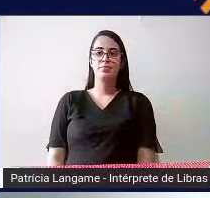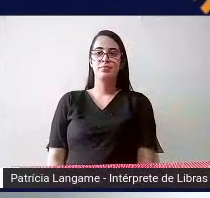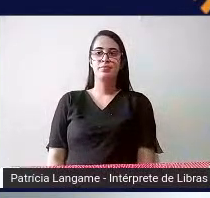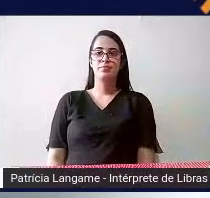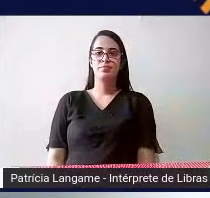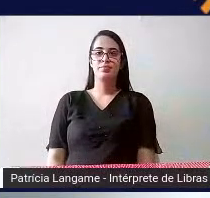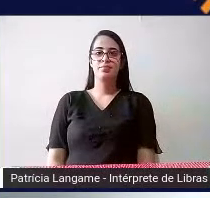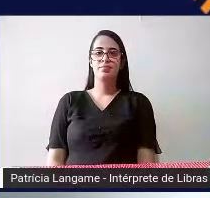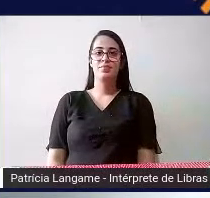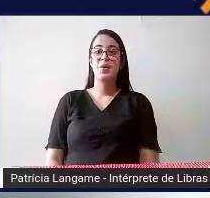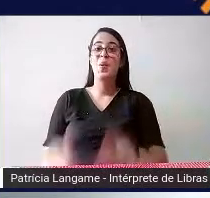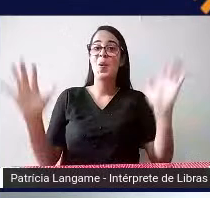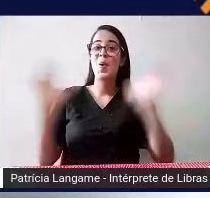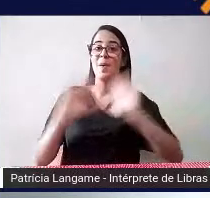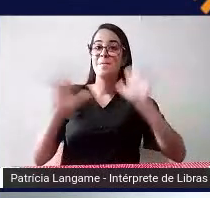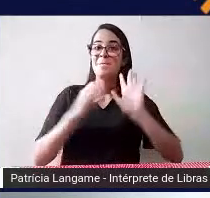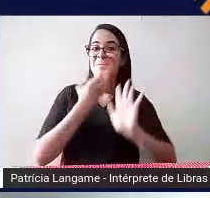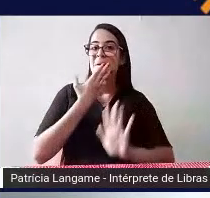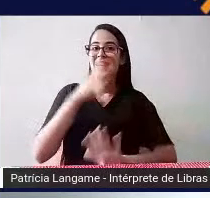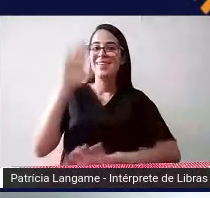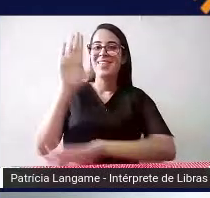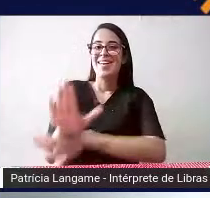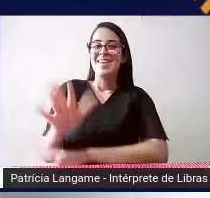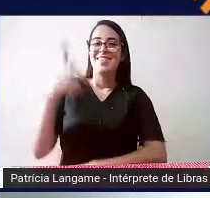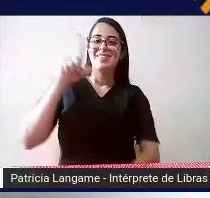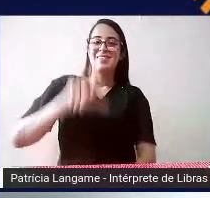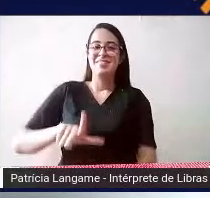Oi pessoal boa tarde mais uma vez